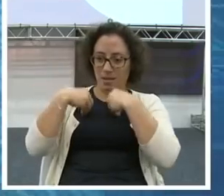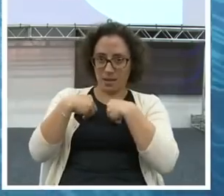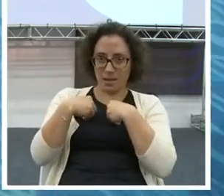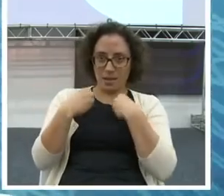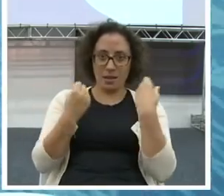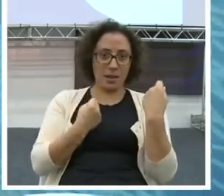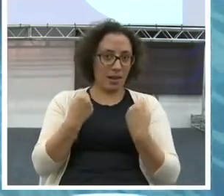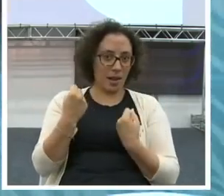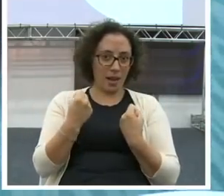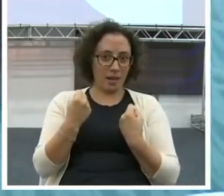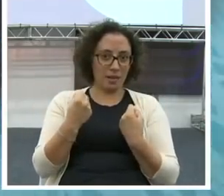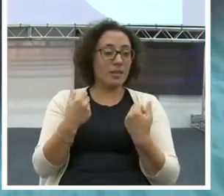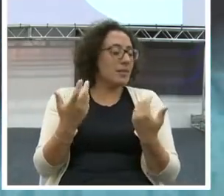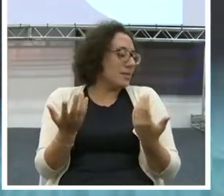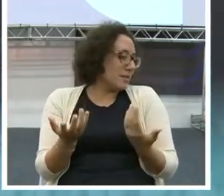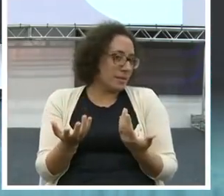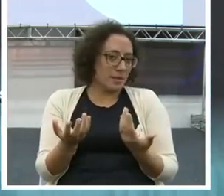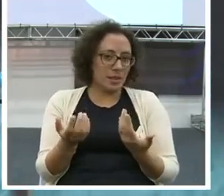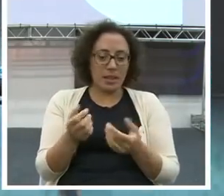Simples. Eu falei, coach financeiro.